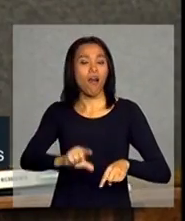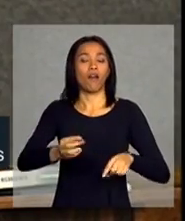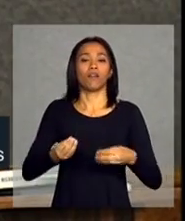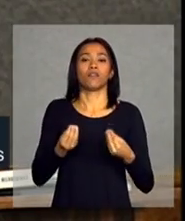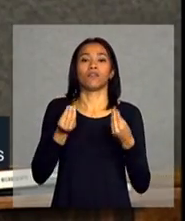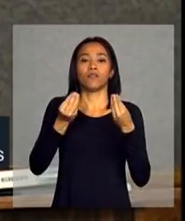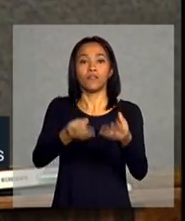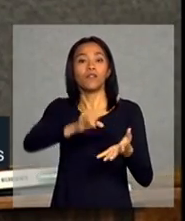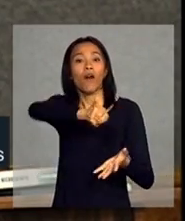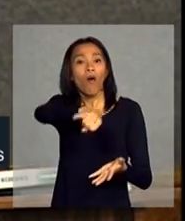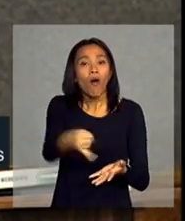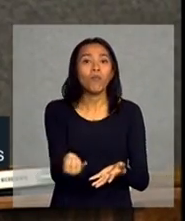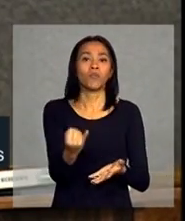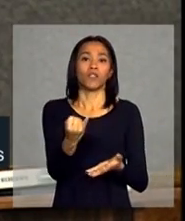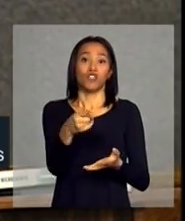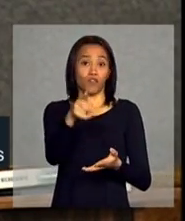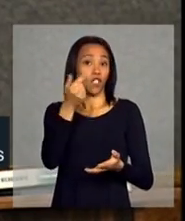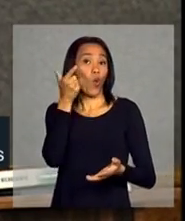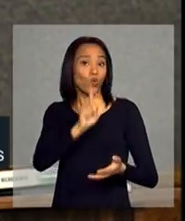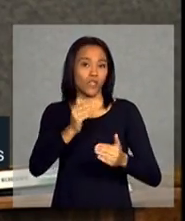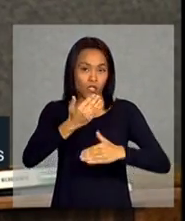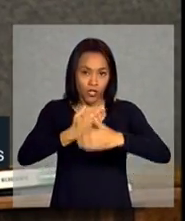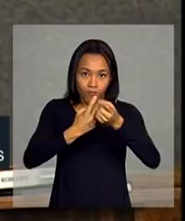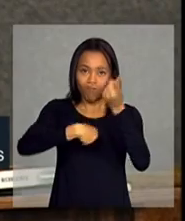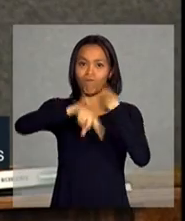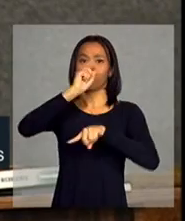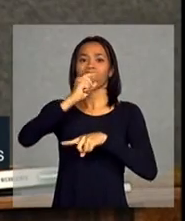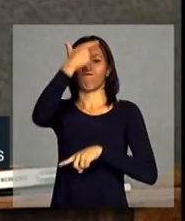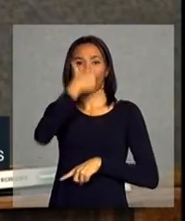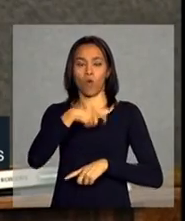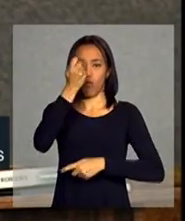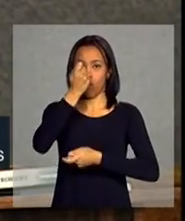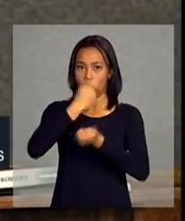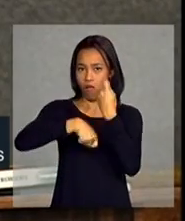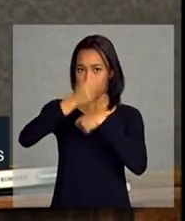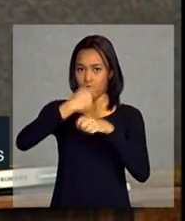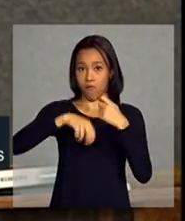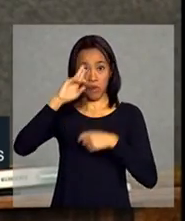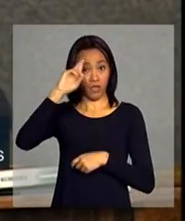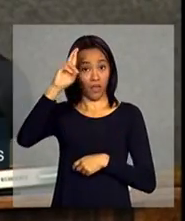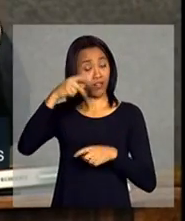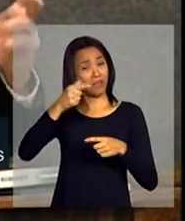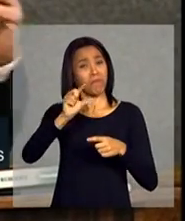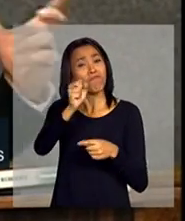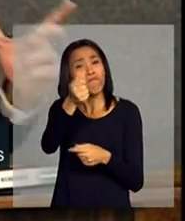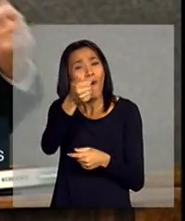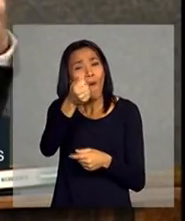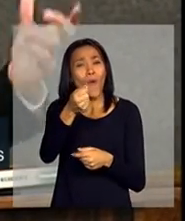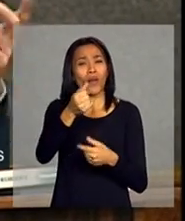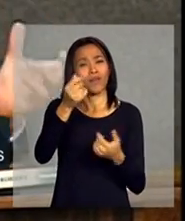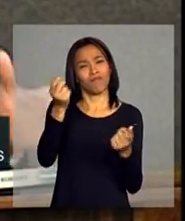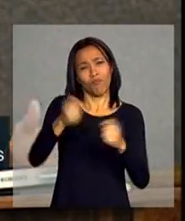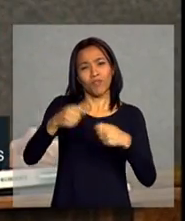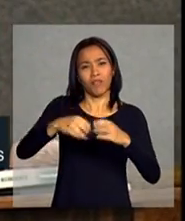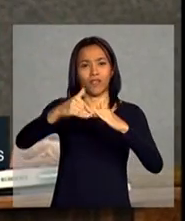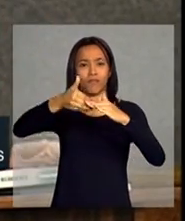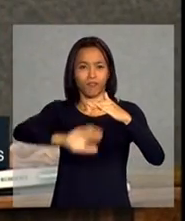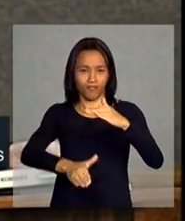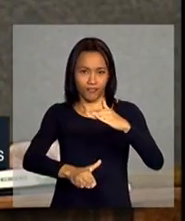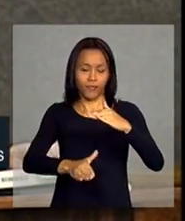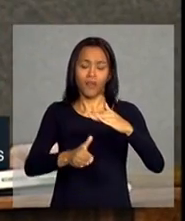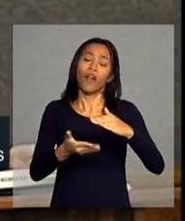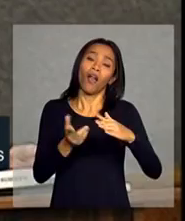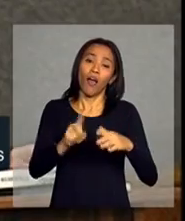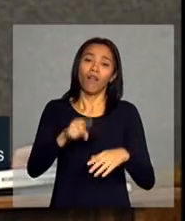sentido de você subir na vida como empresário e menos chances de você cair na vida. Ou seja, é um retrato bem forte.